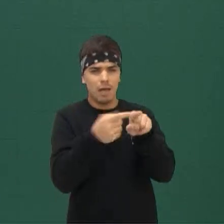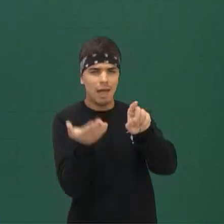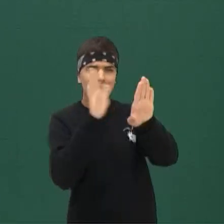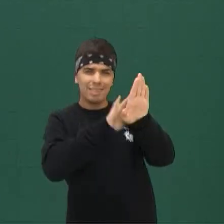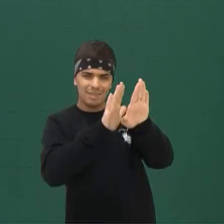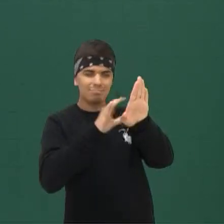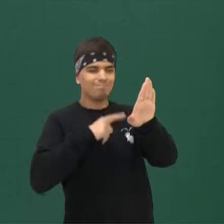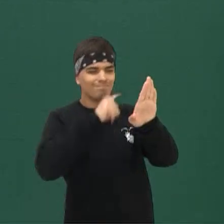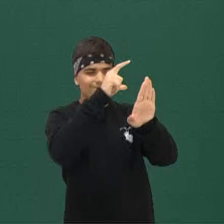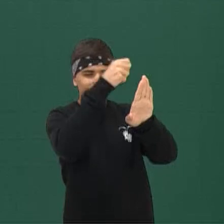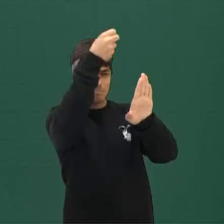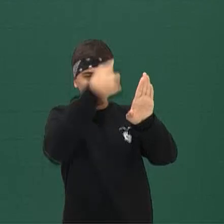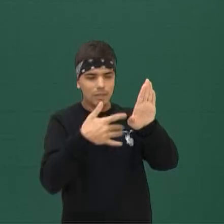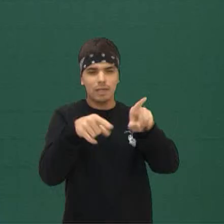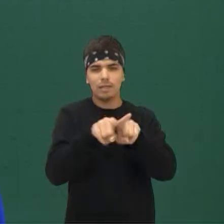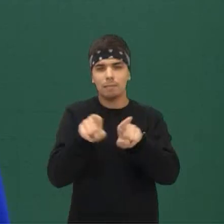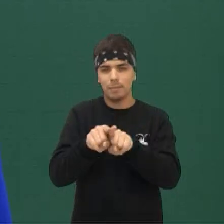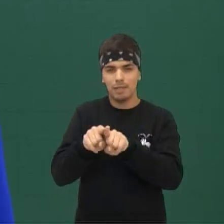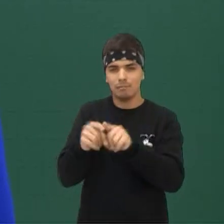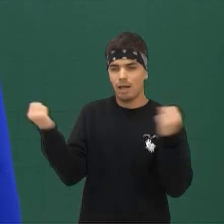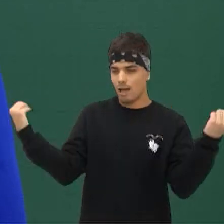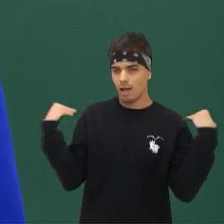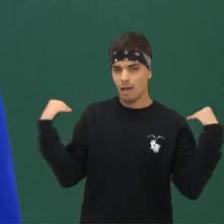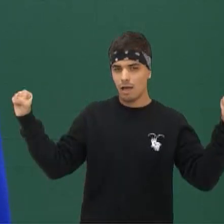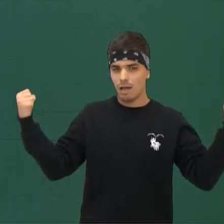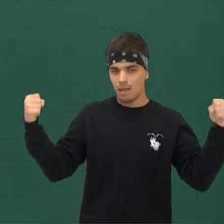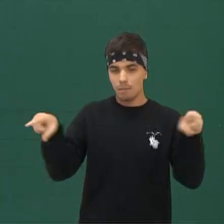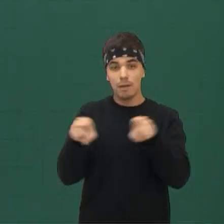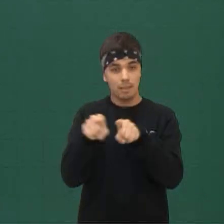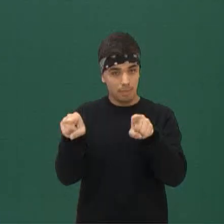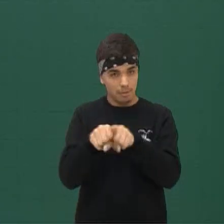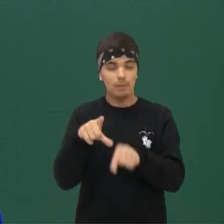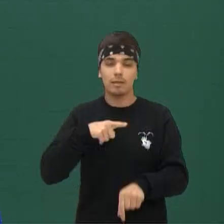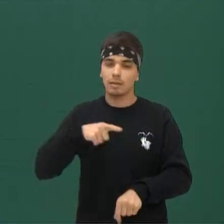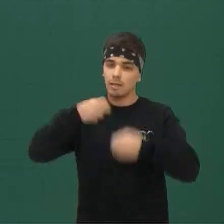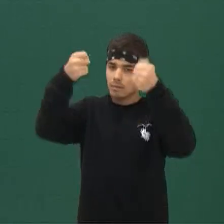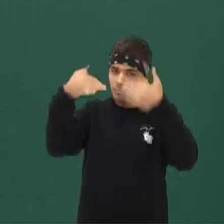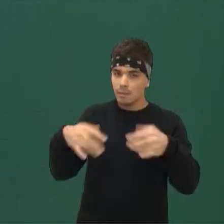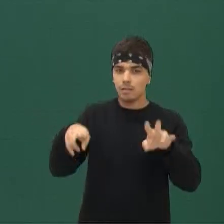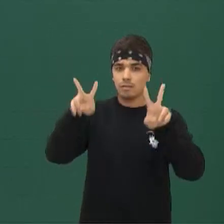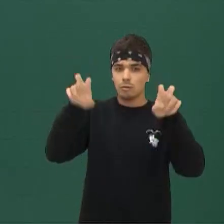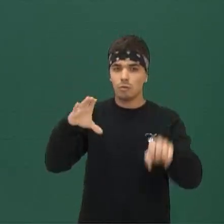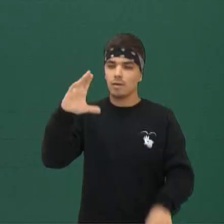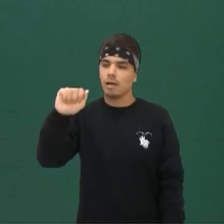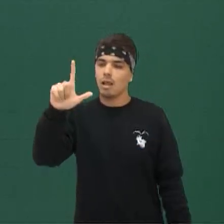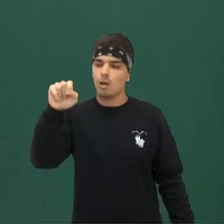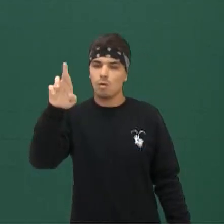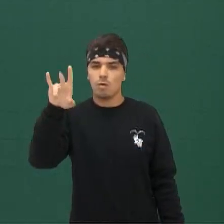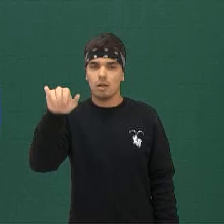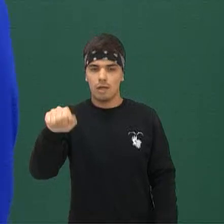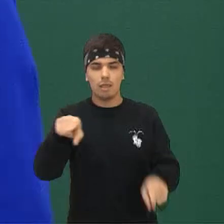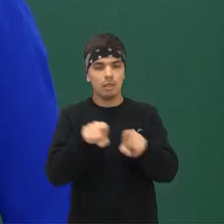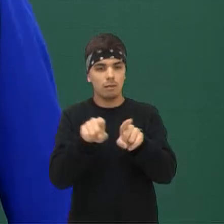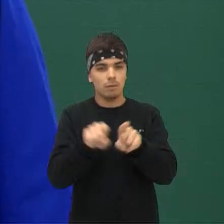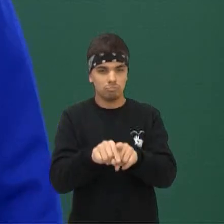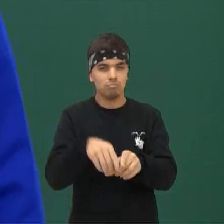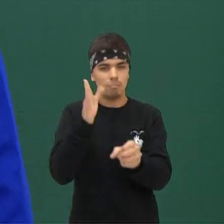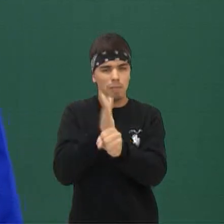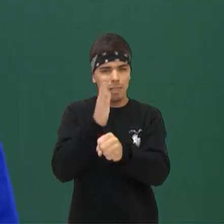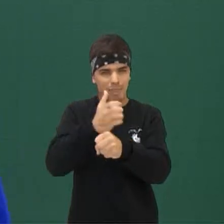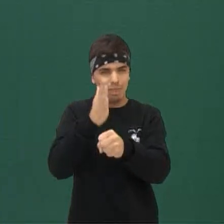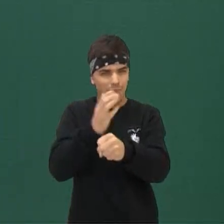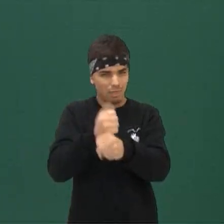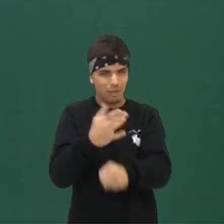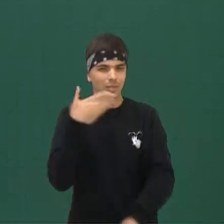nutricionais Na academia, quando você acaba trabalhando O contexto de energia é gasto definido em caloria Para para doces Exatamente Então assim, a gente consegue fazer uma